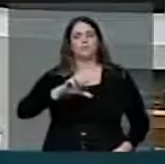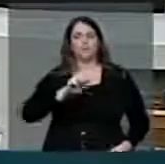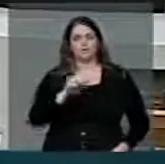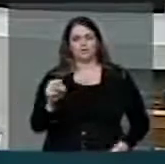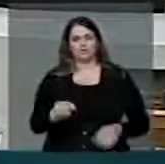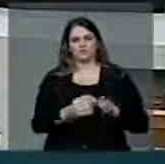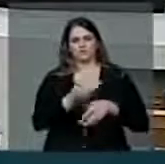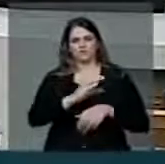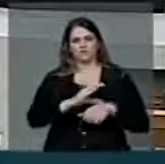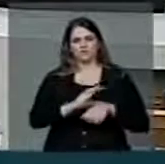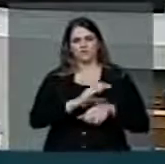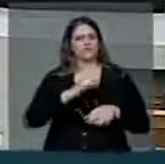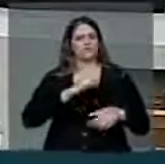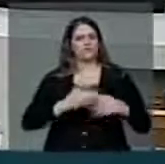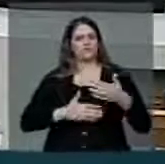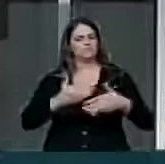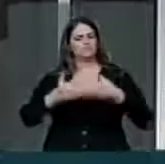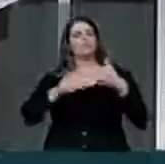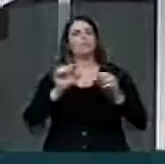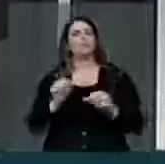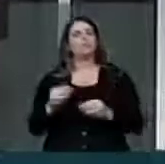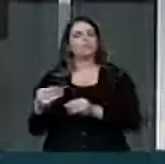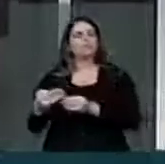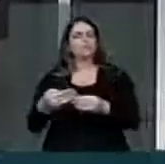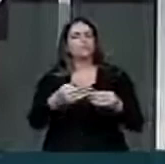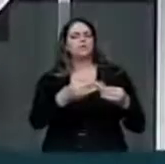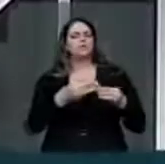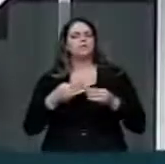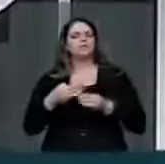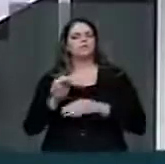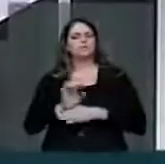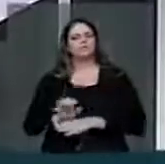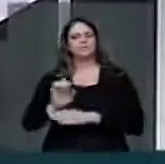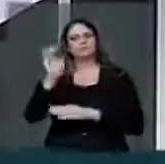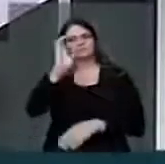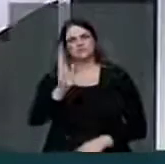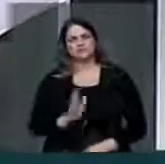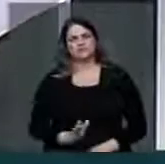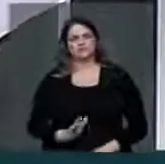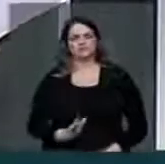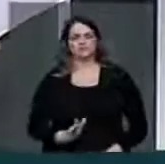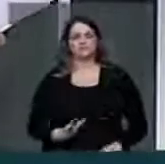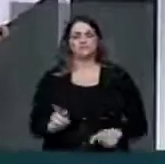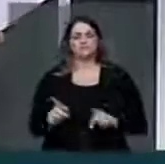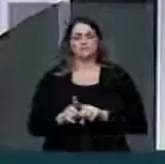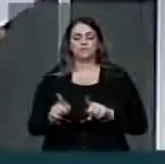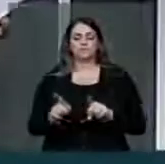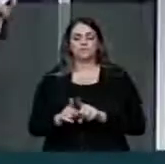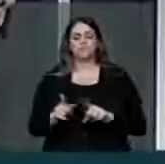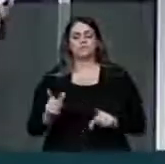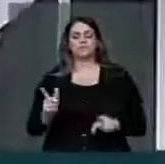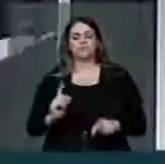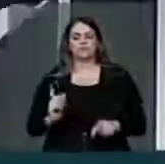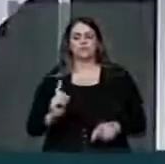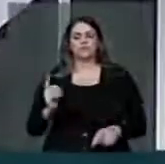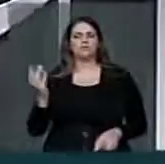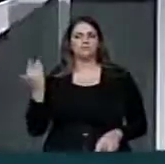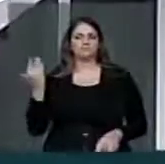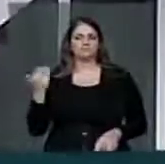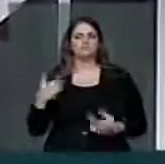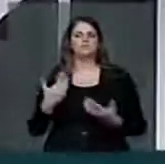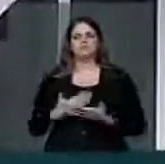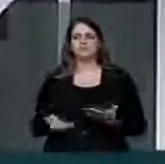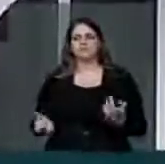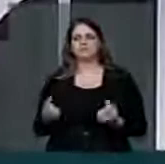houve crescente municipalização dos serviços. Além dos municípios ter perdido recursos